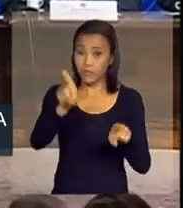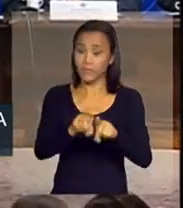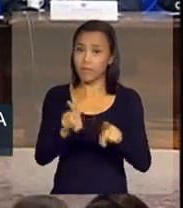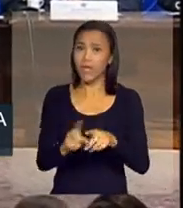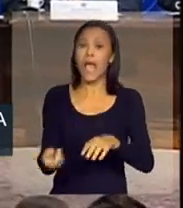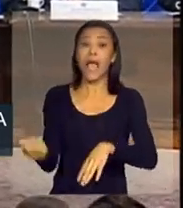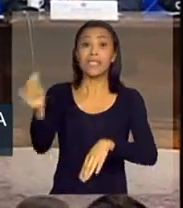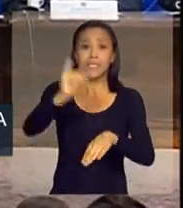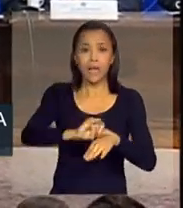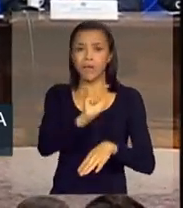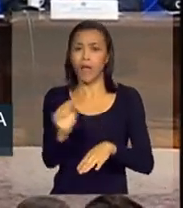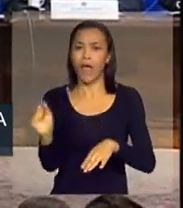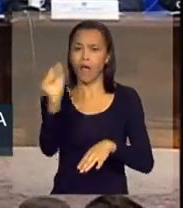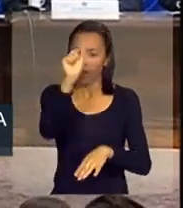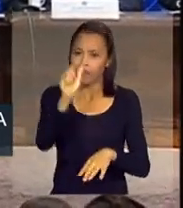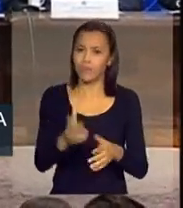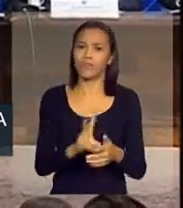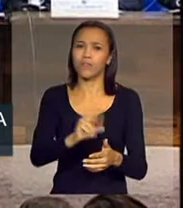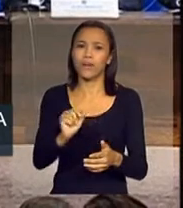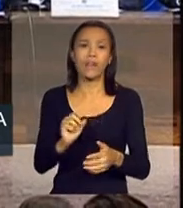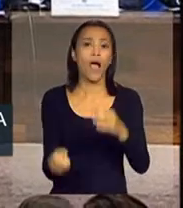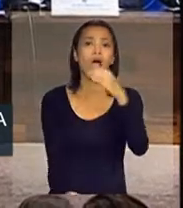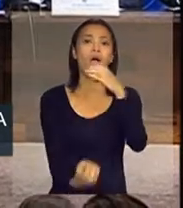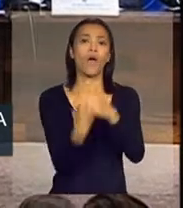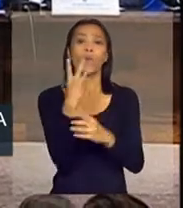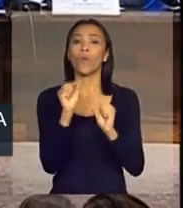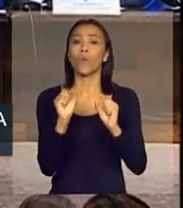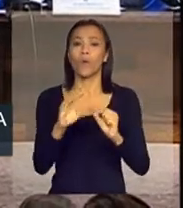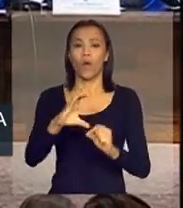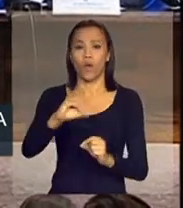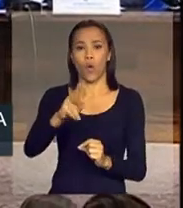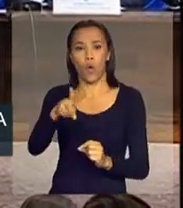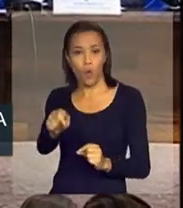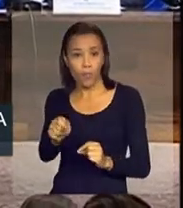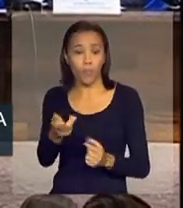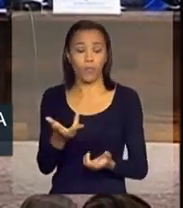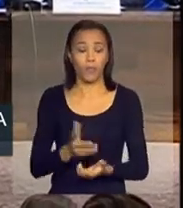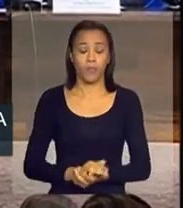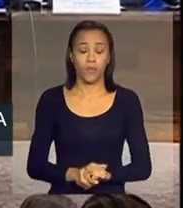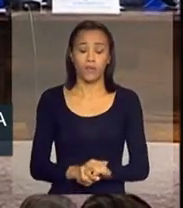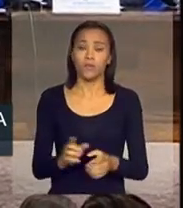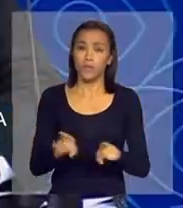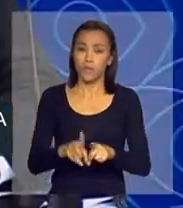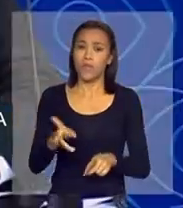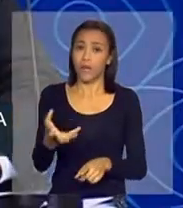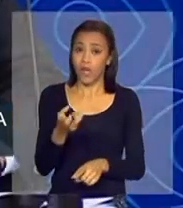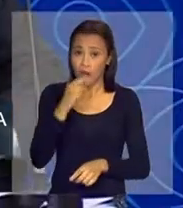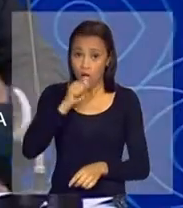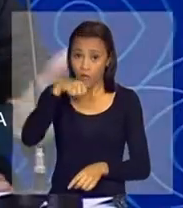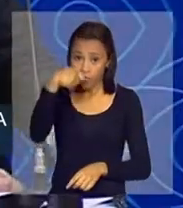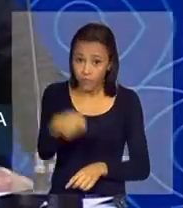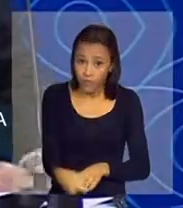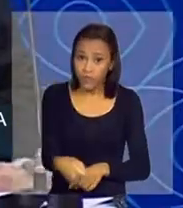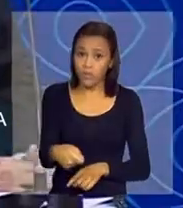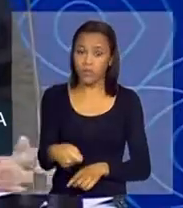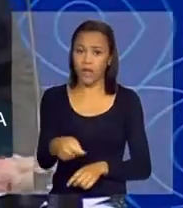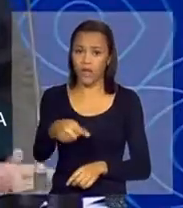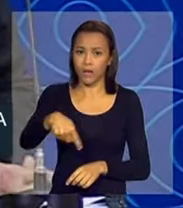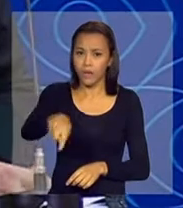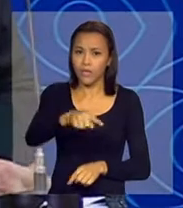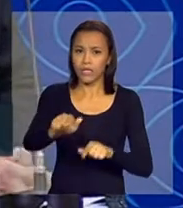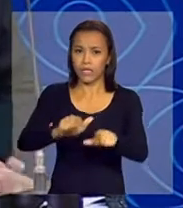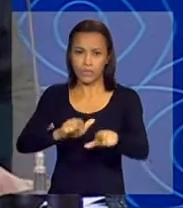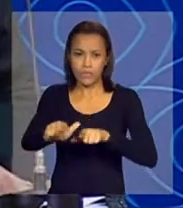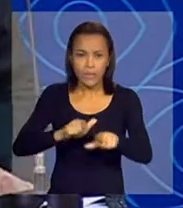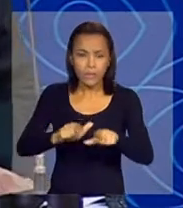envolvidas nas sedes da Copa. Quero também reafirmar dentro dessa lógica do trabalho em